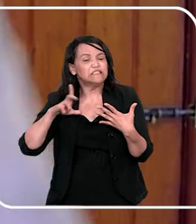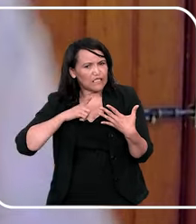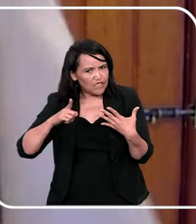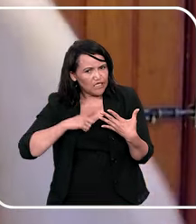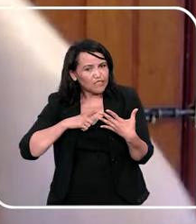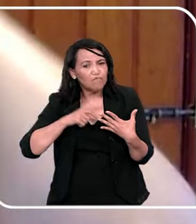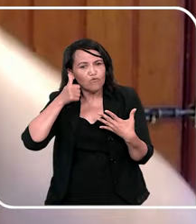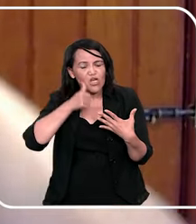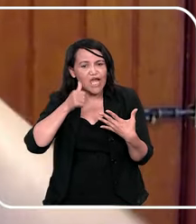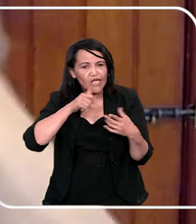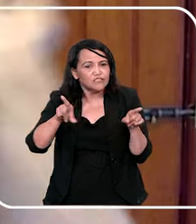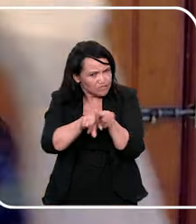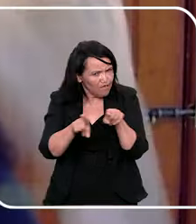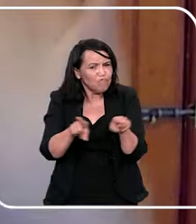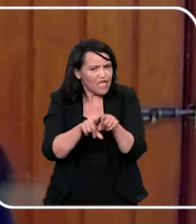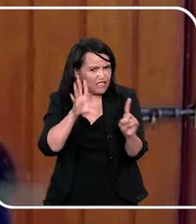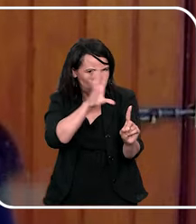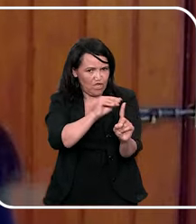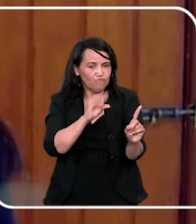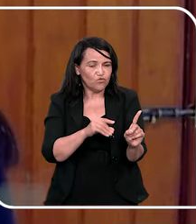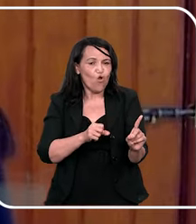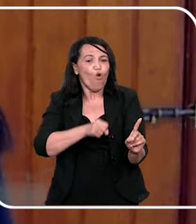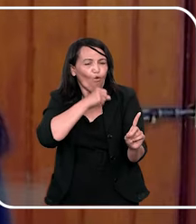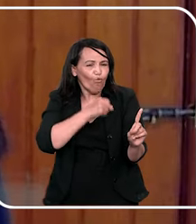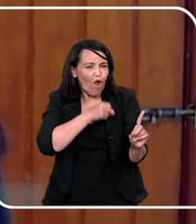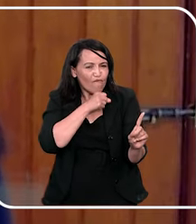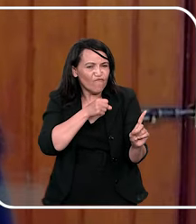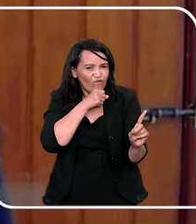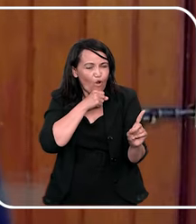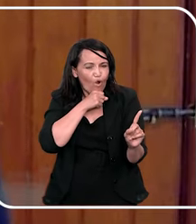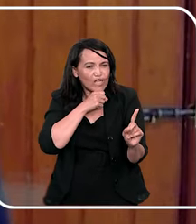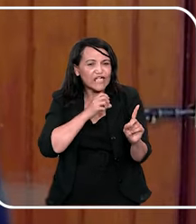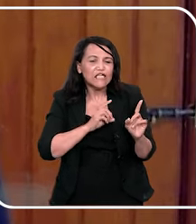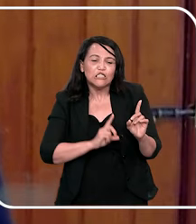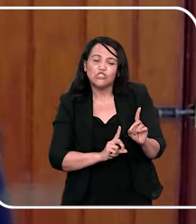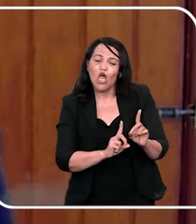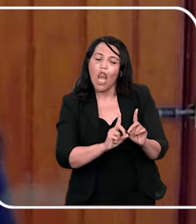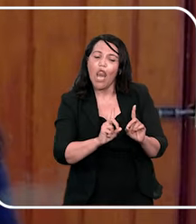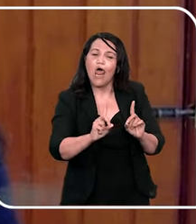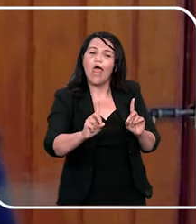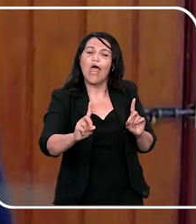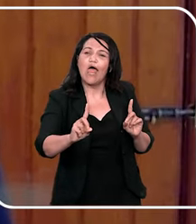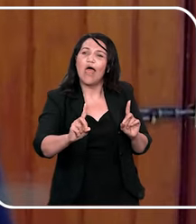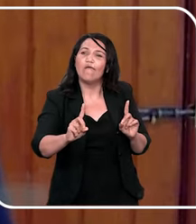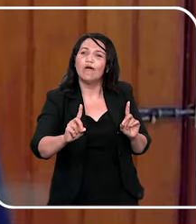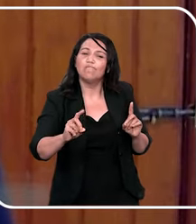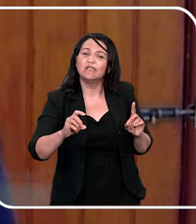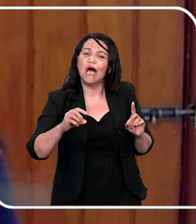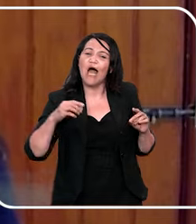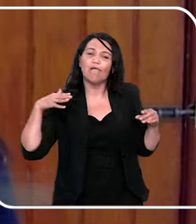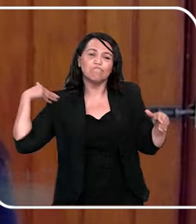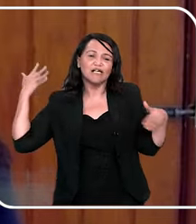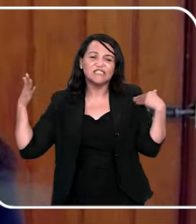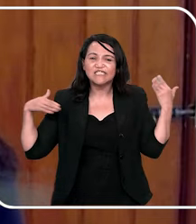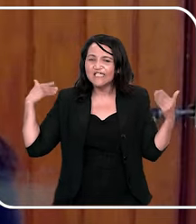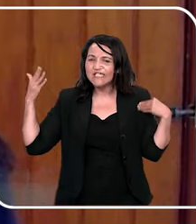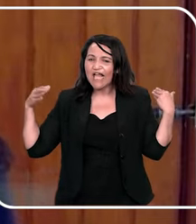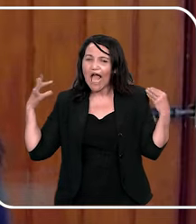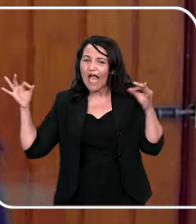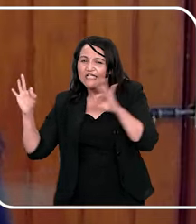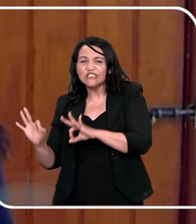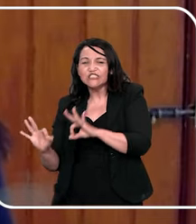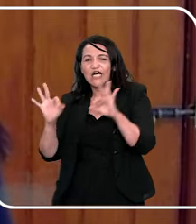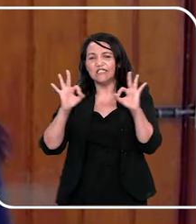segundo as pesquisas, mas tem mulheres, repetindo, é aquele avô que te leva no parque, que te dá o seu brinquedo